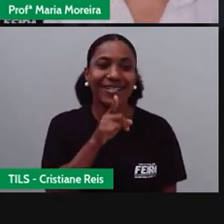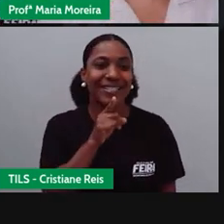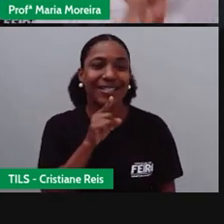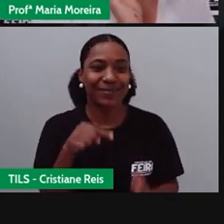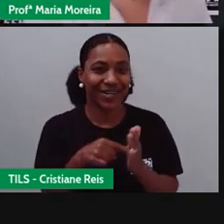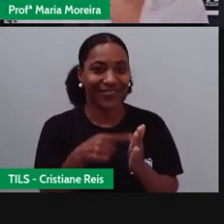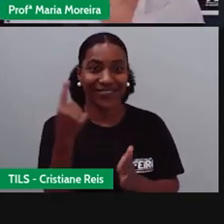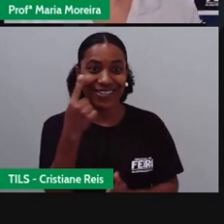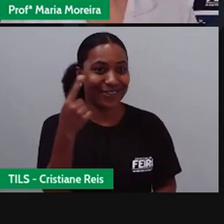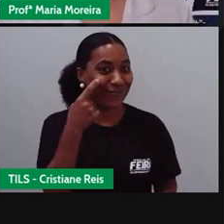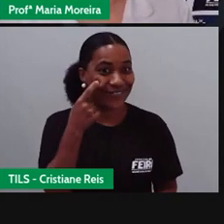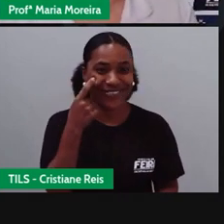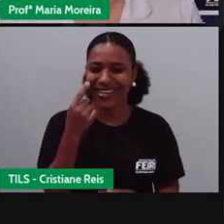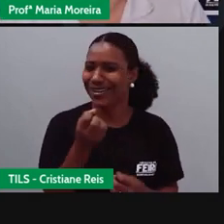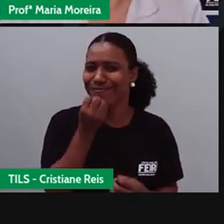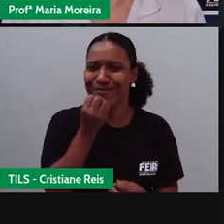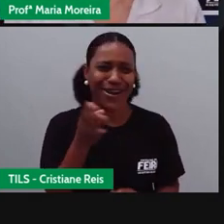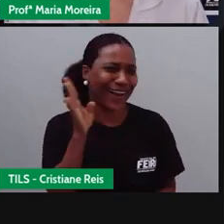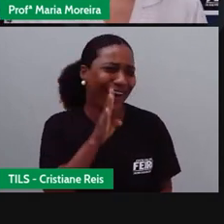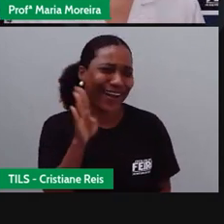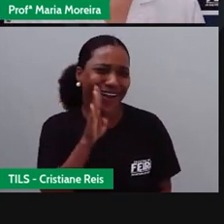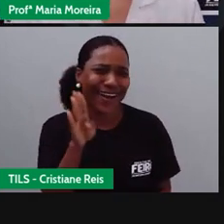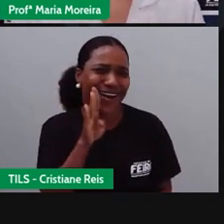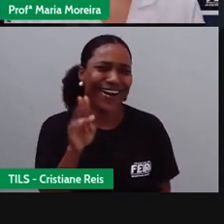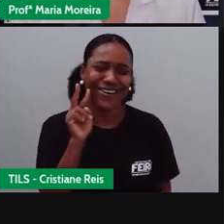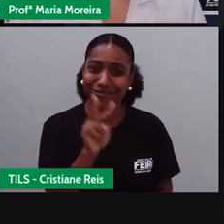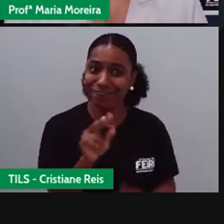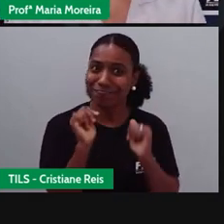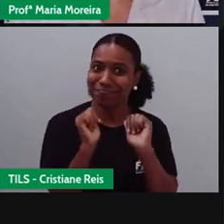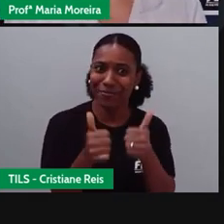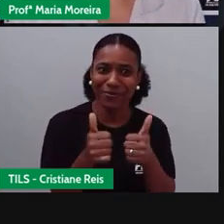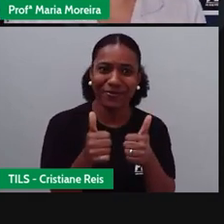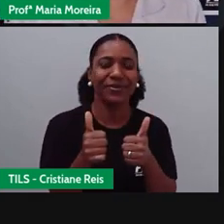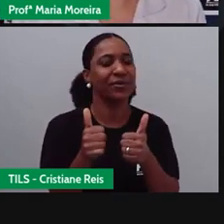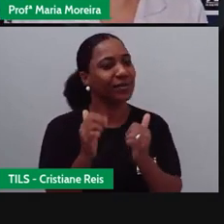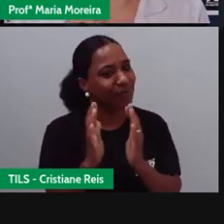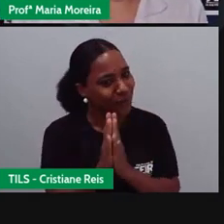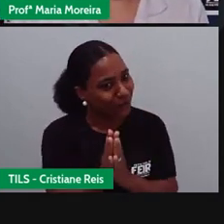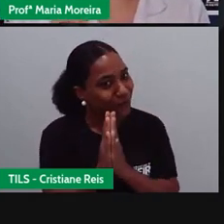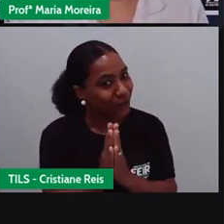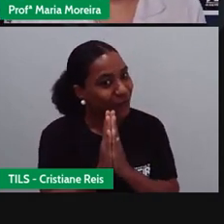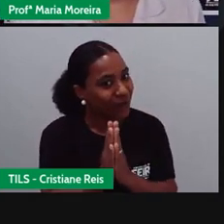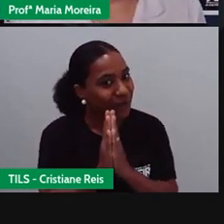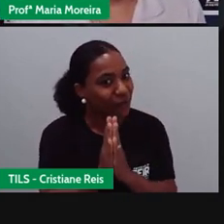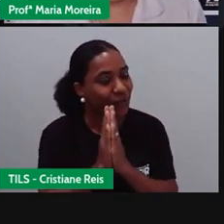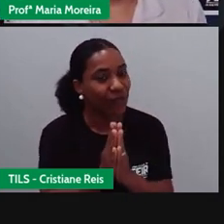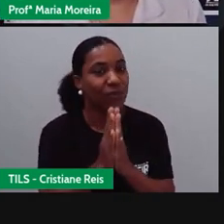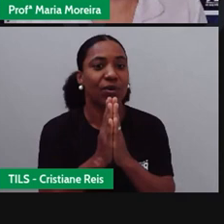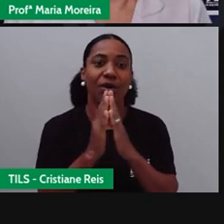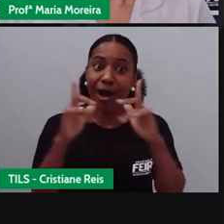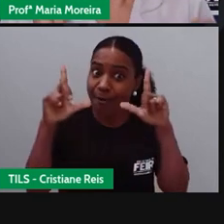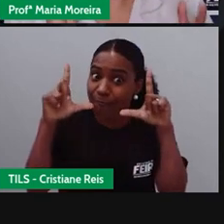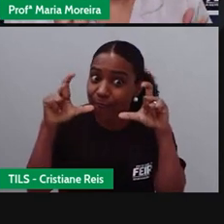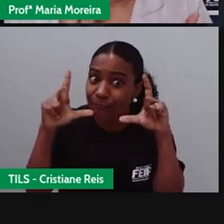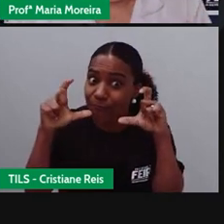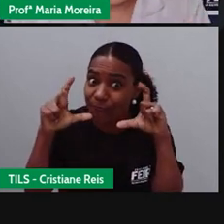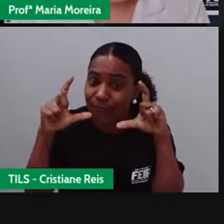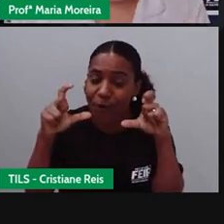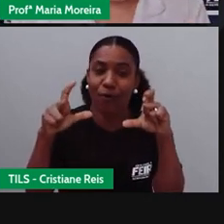Ai, meu Deus, foi na minha aula que eles fizeram isso. Que bacana. Por favor, não esqueçam de tirar a foto,